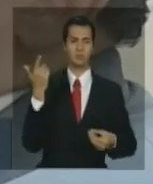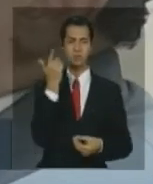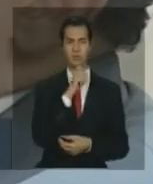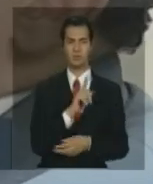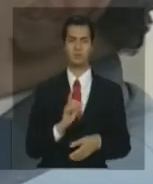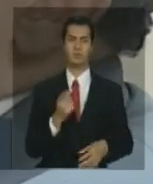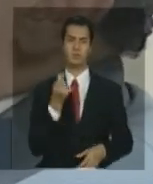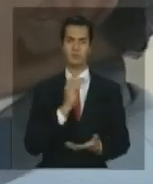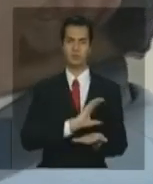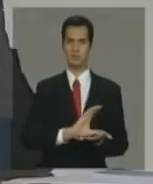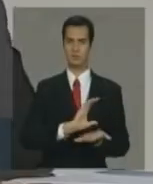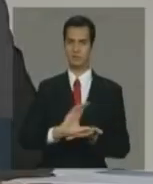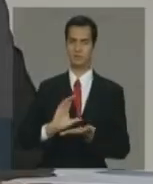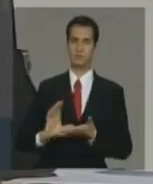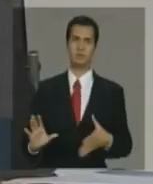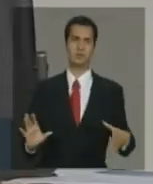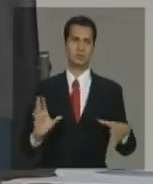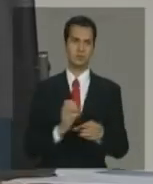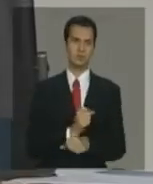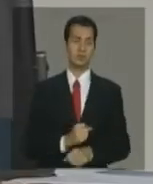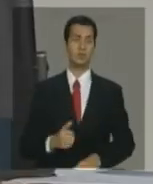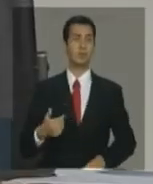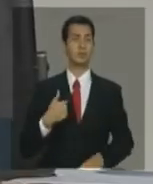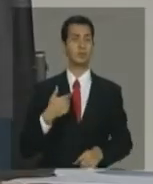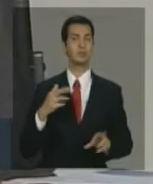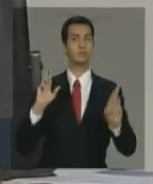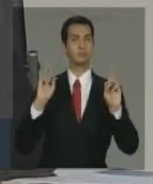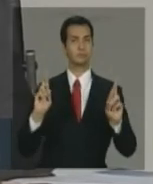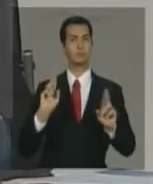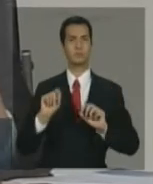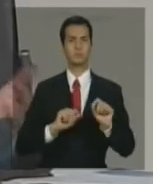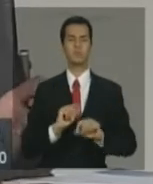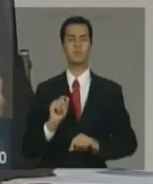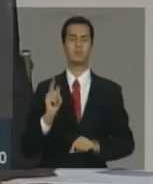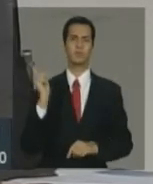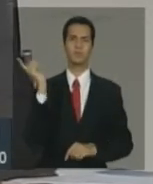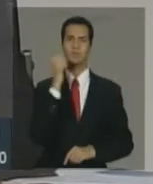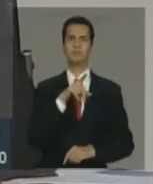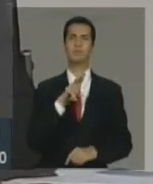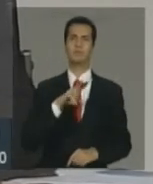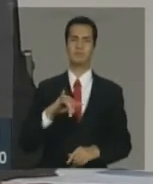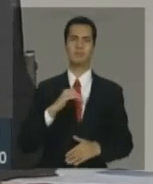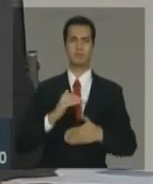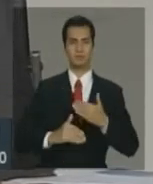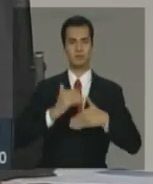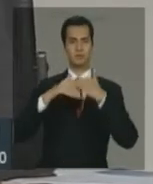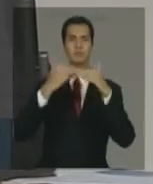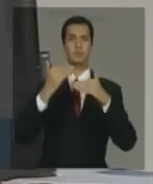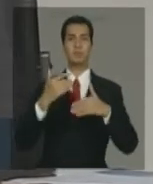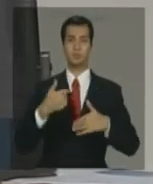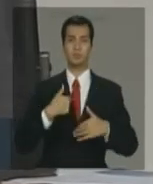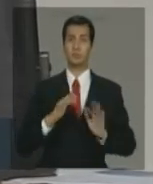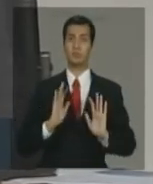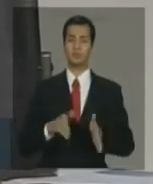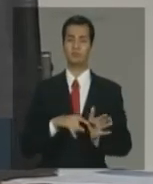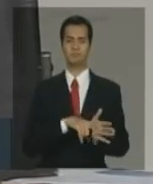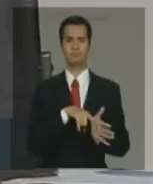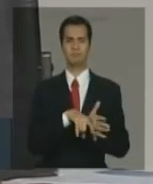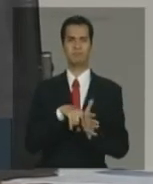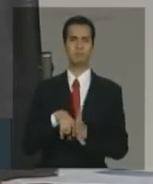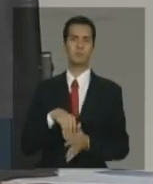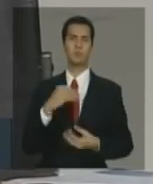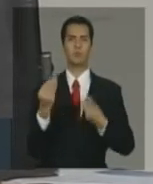investimentos. O que eu estou referindo é que a nossa expectativa é que vai crescer. Eu já dei uma verificada de como é que está indo o março